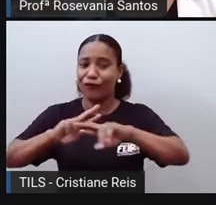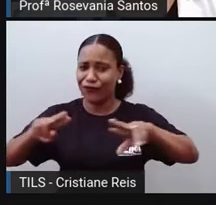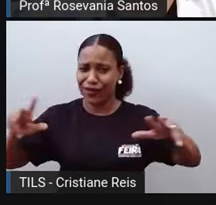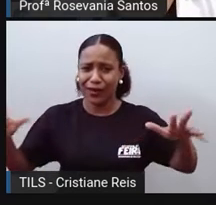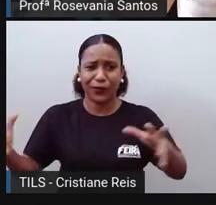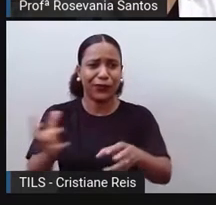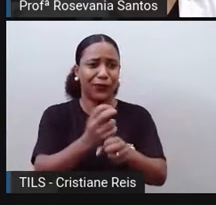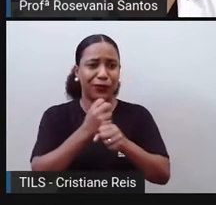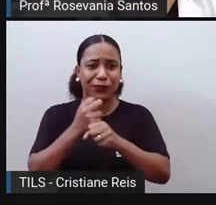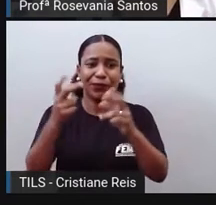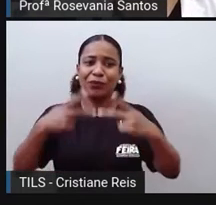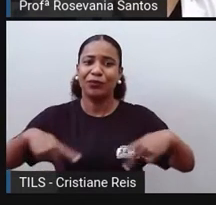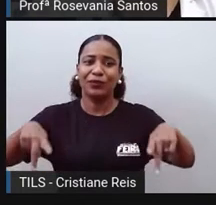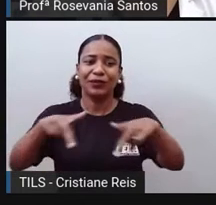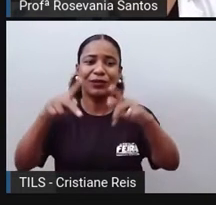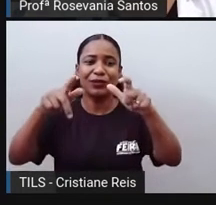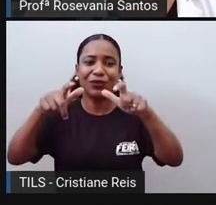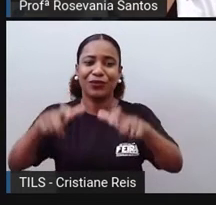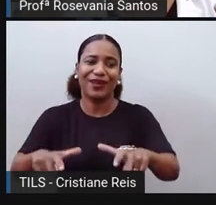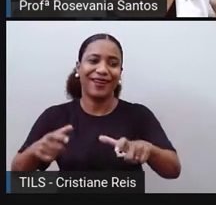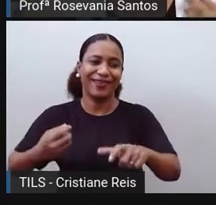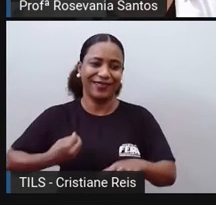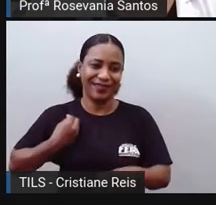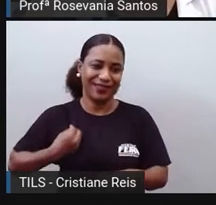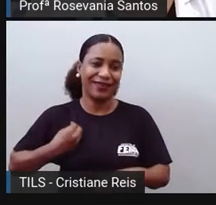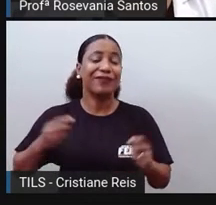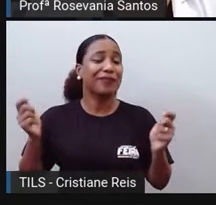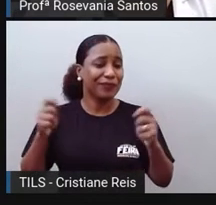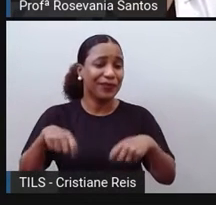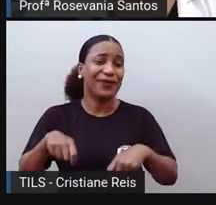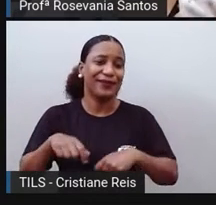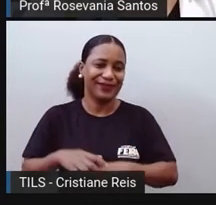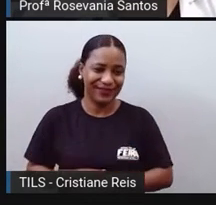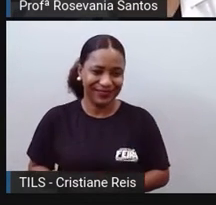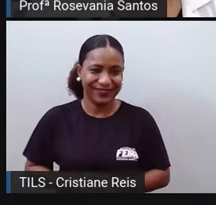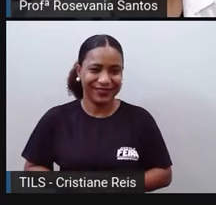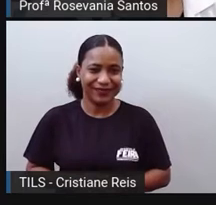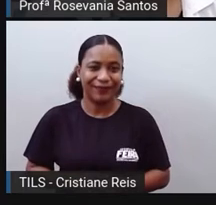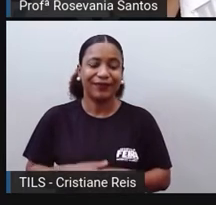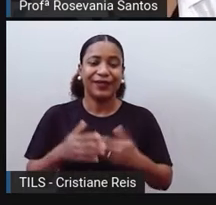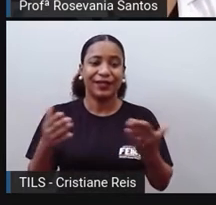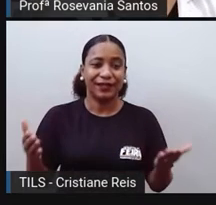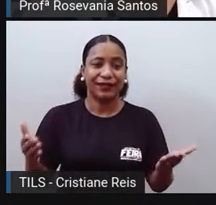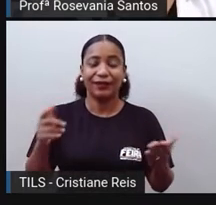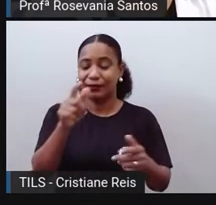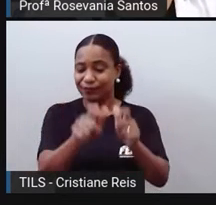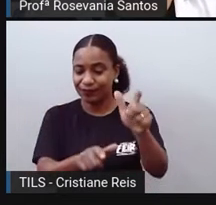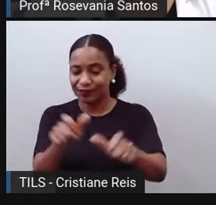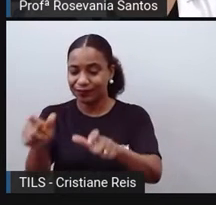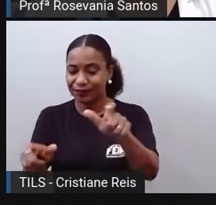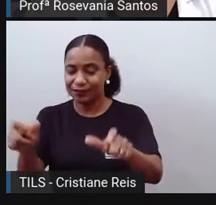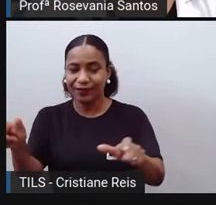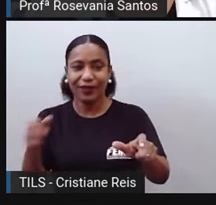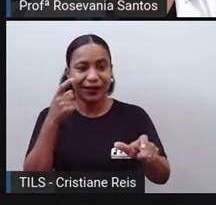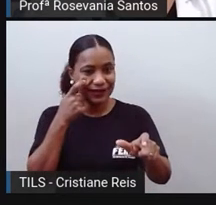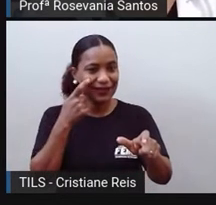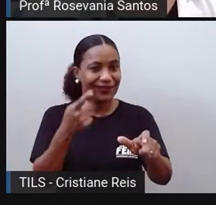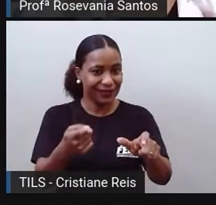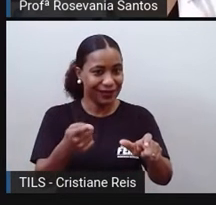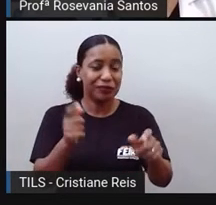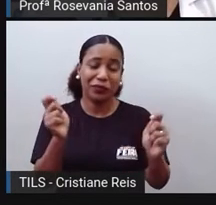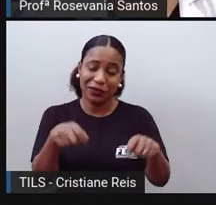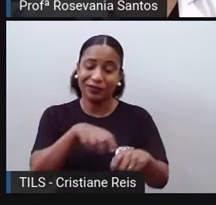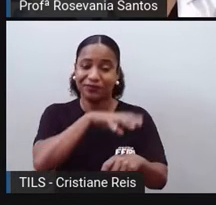são os seres, são os habitantes de um determinado local, ou que coexiste, os indivíduos de uma mesma espécie, como vocês estão percebendo aí.